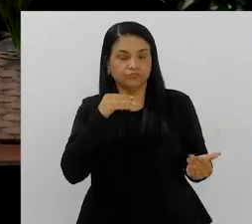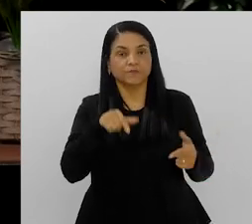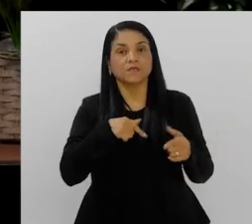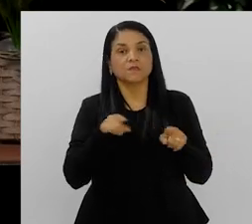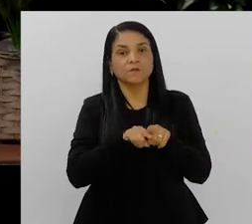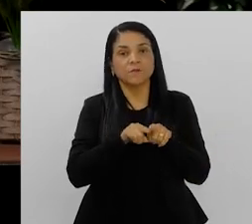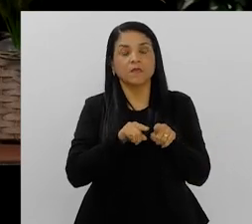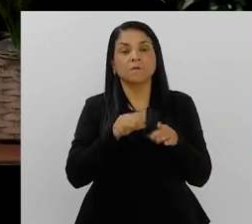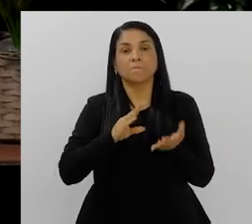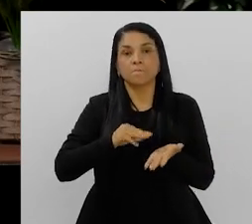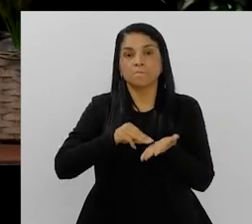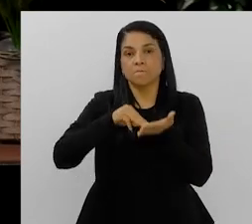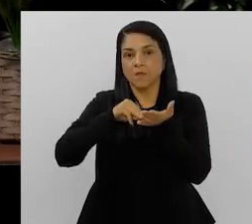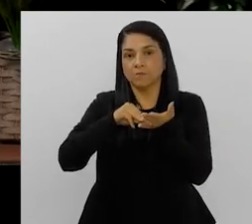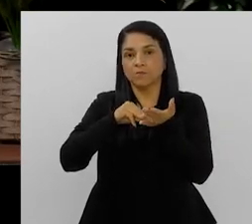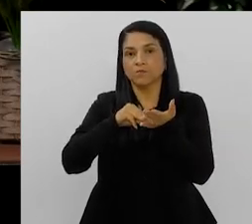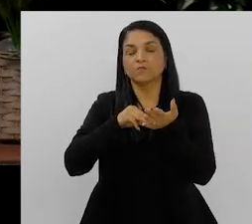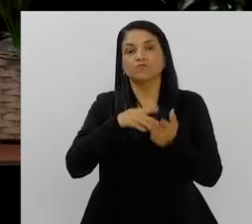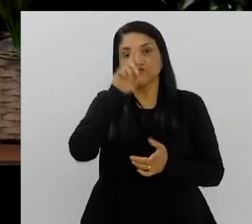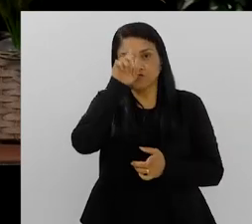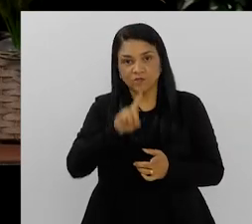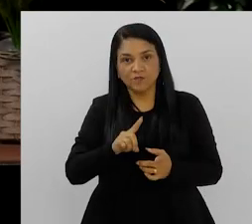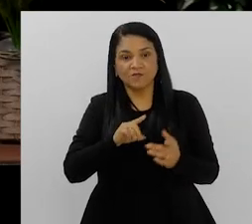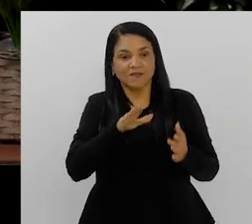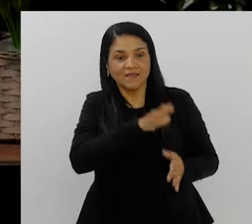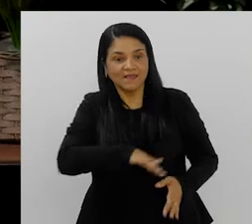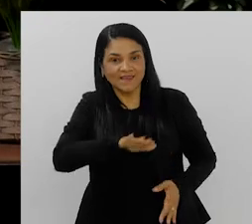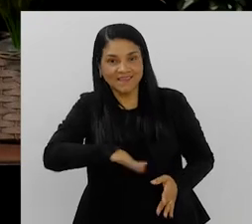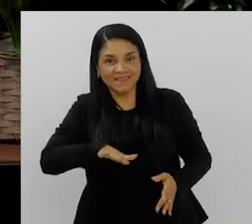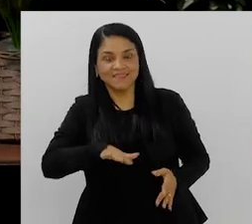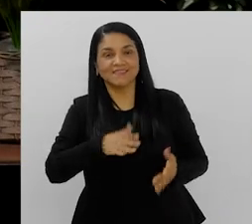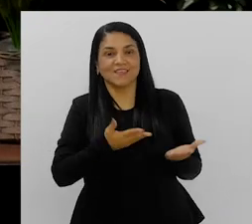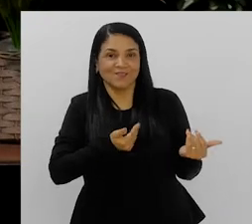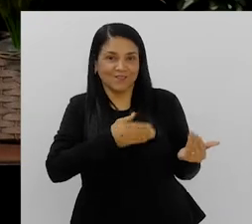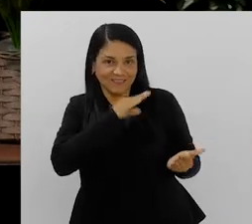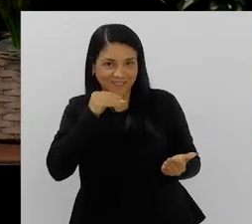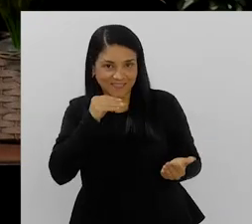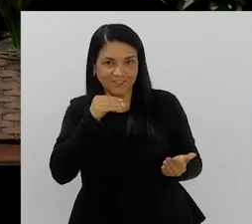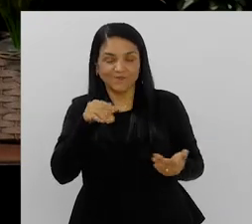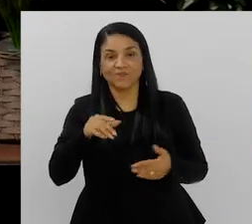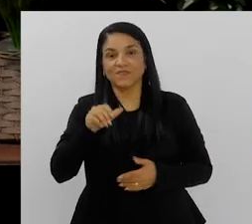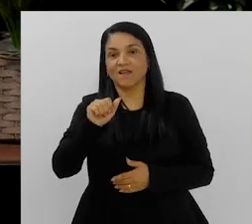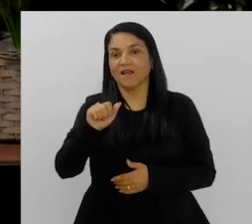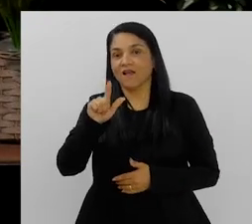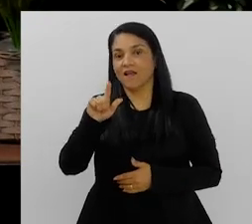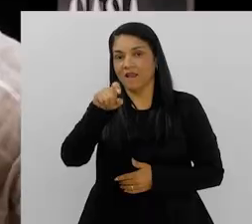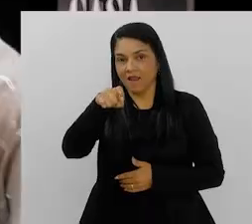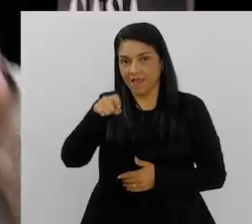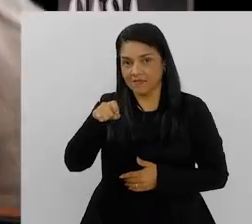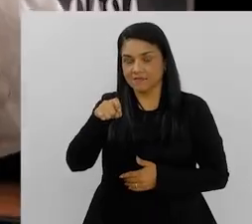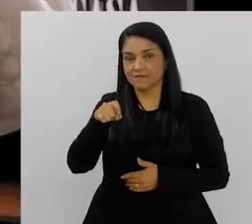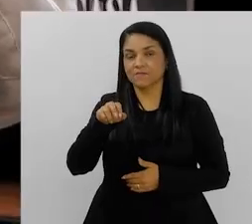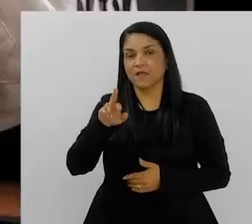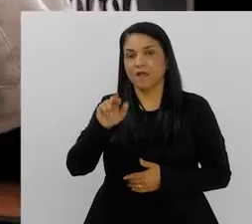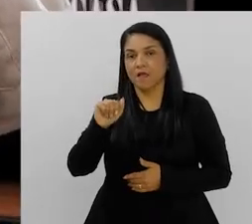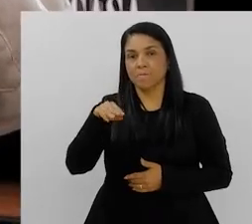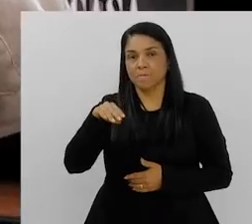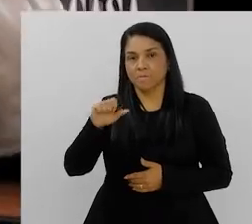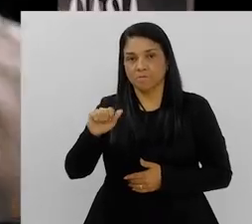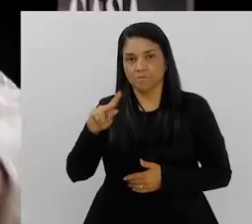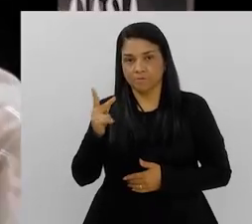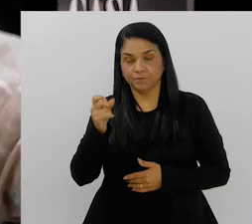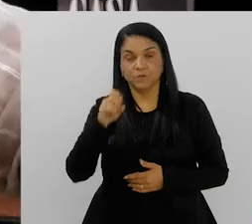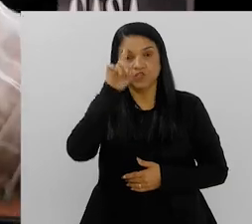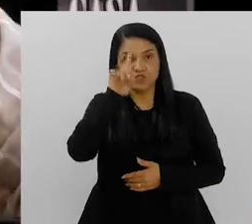Conselho Nacional dos Direitos da Criança e do Adolescente. E também recebe, seja muito bem-vindo, Alex Ramalho que é